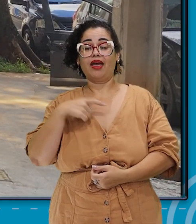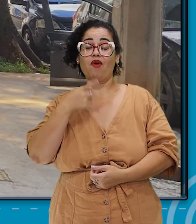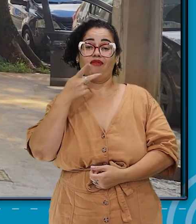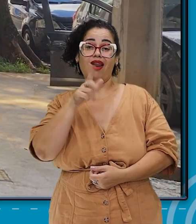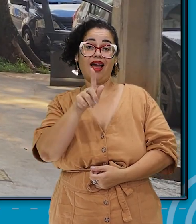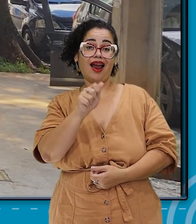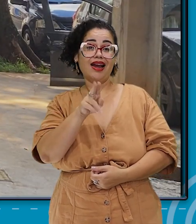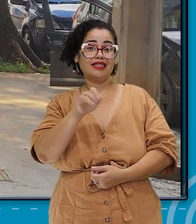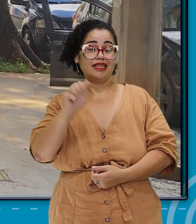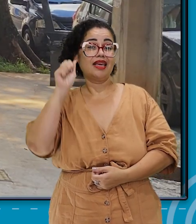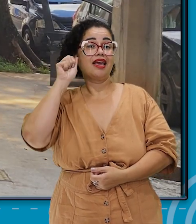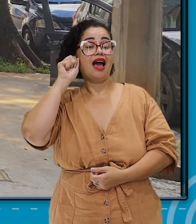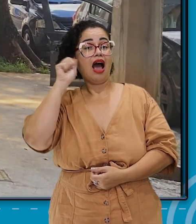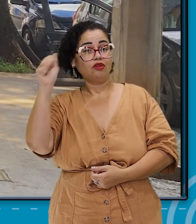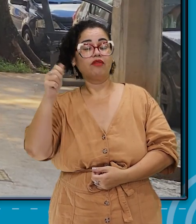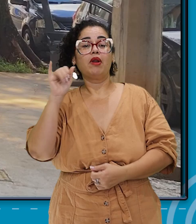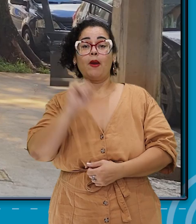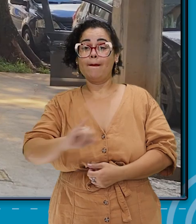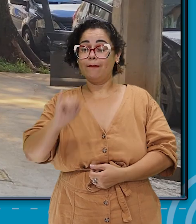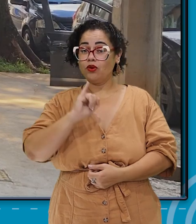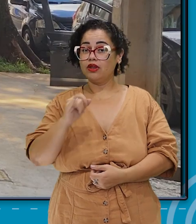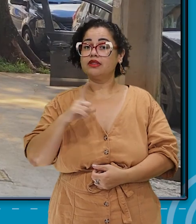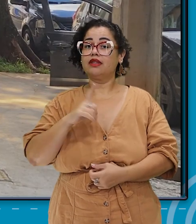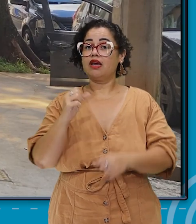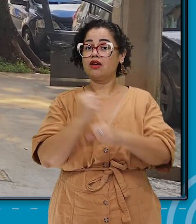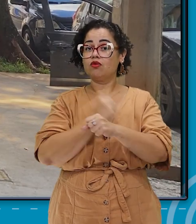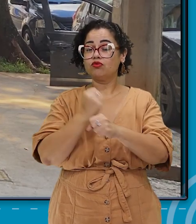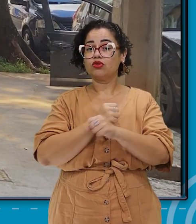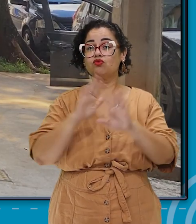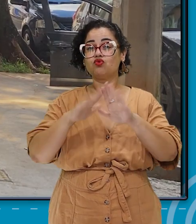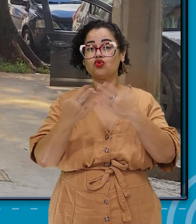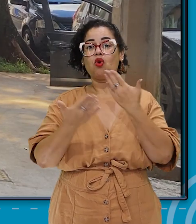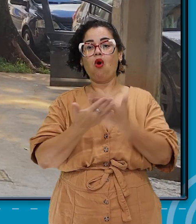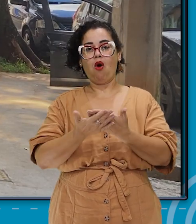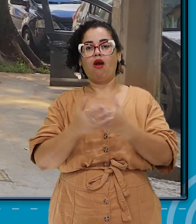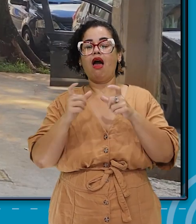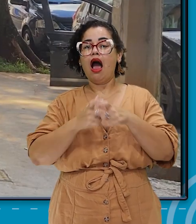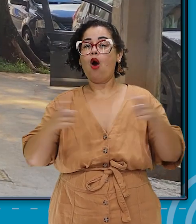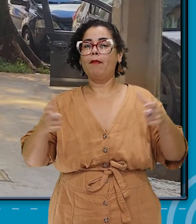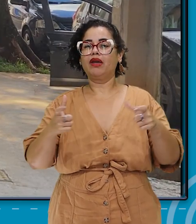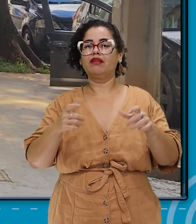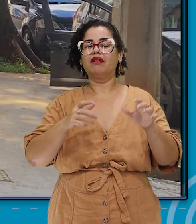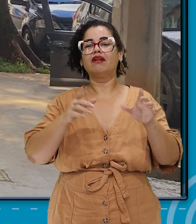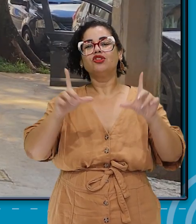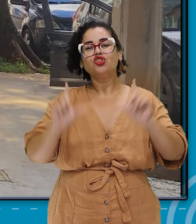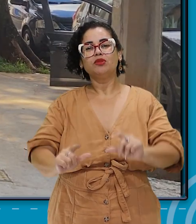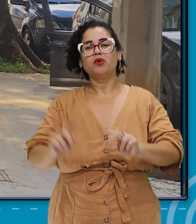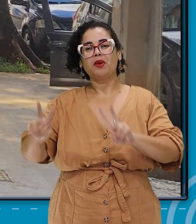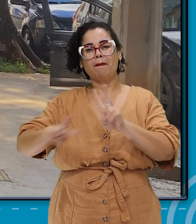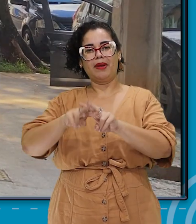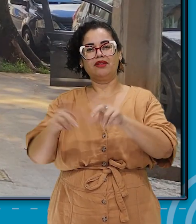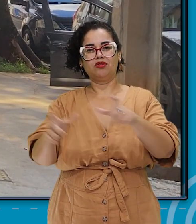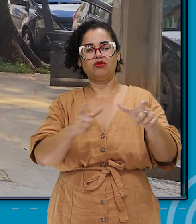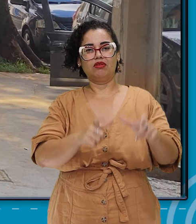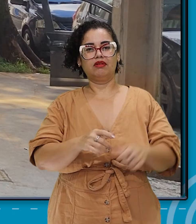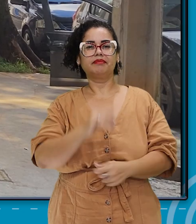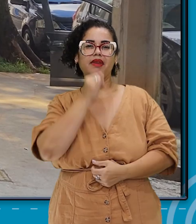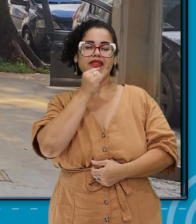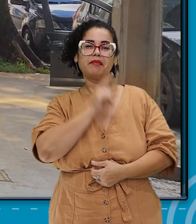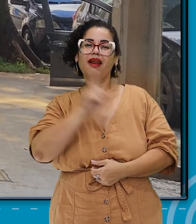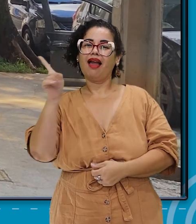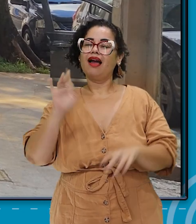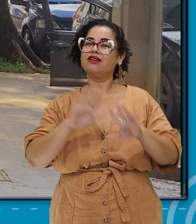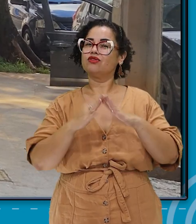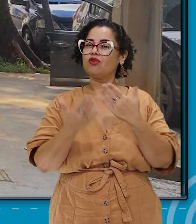o Darcy Ribeiro, que fala sobre a importância da construção de escolas, e não de presídios, né? Agora, falando de escola, lá,